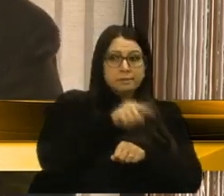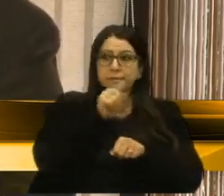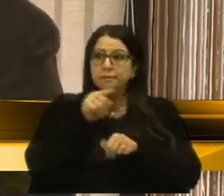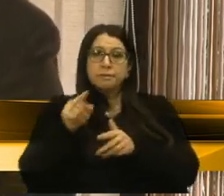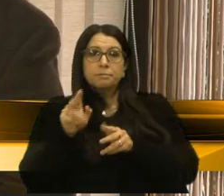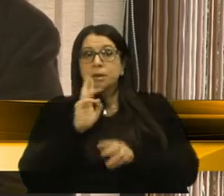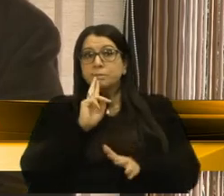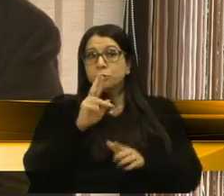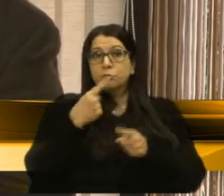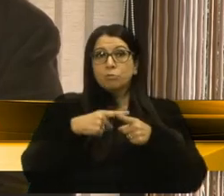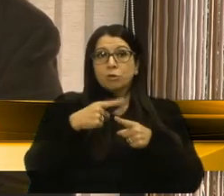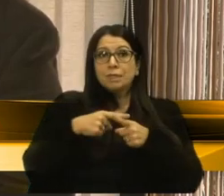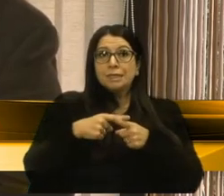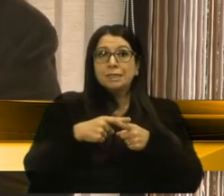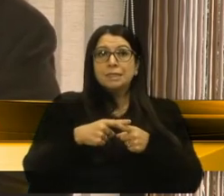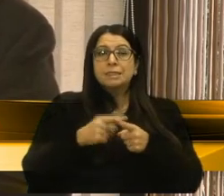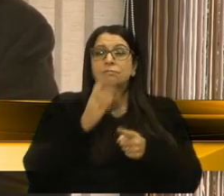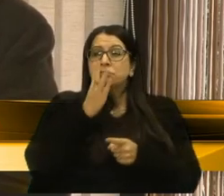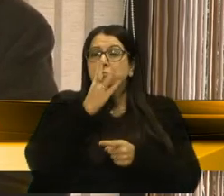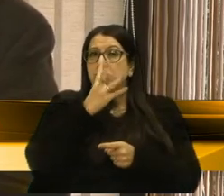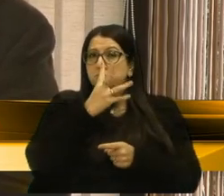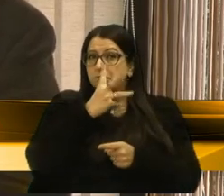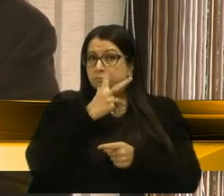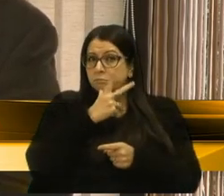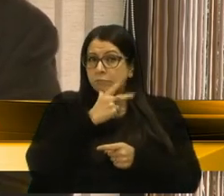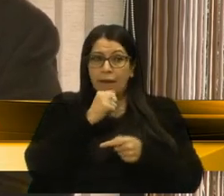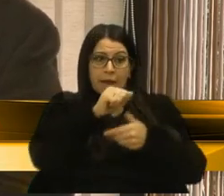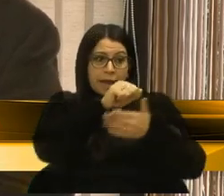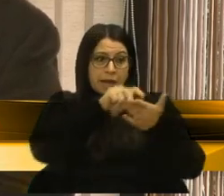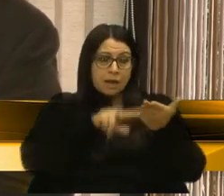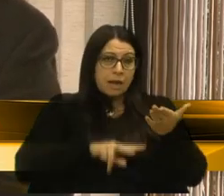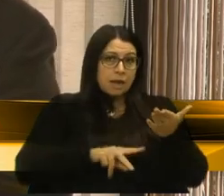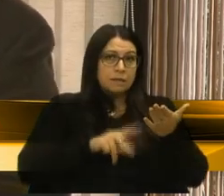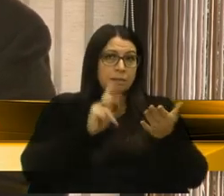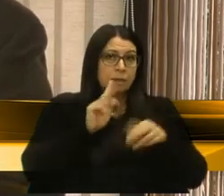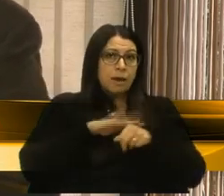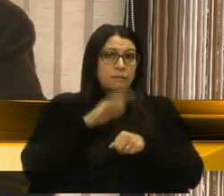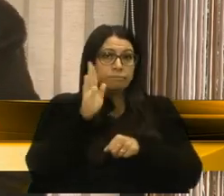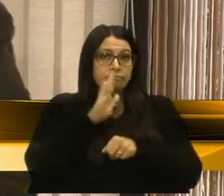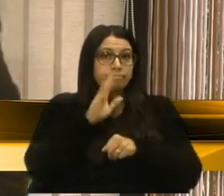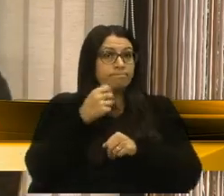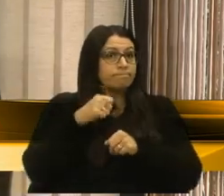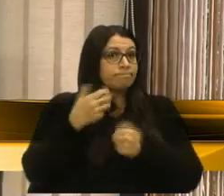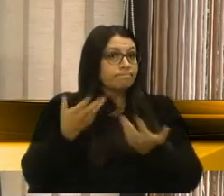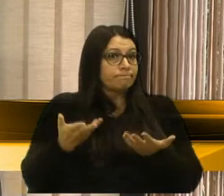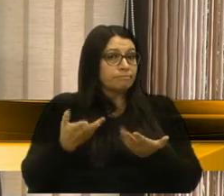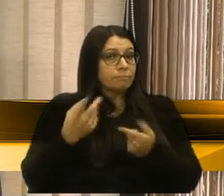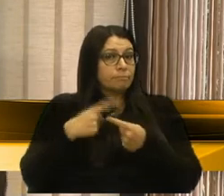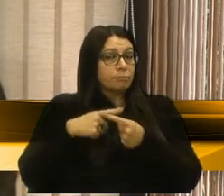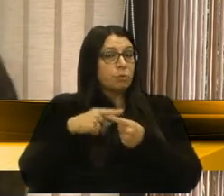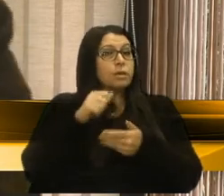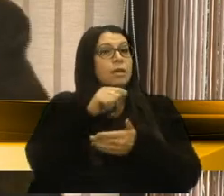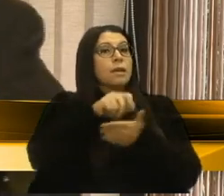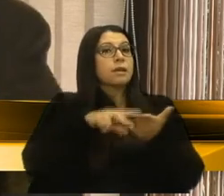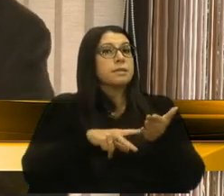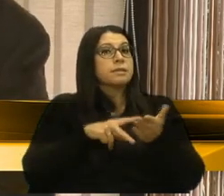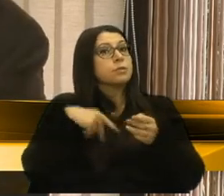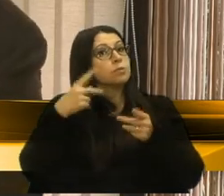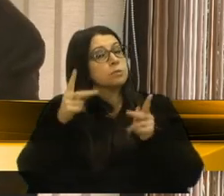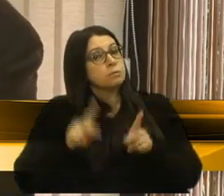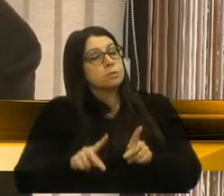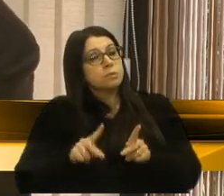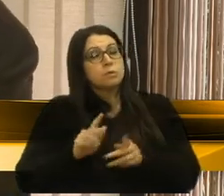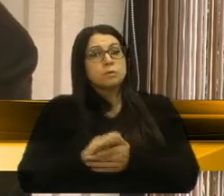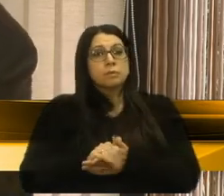responder por que fica tão demorado a pessoas em análise, aquelas pessoas que mais precisam, porque em análise e outras pessoas